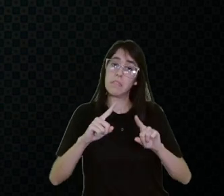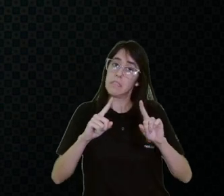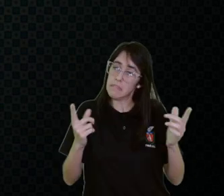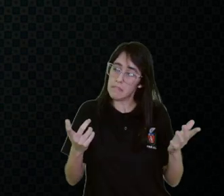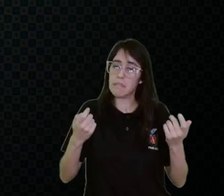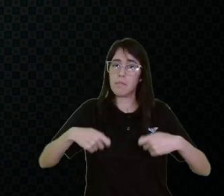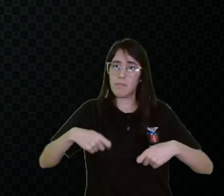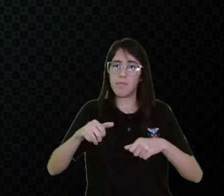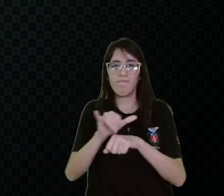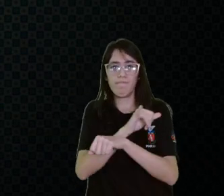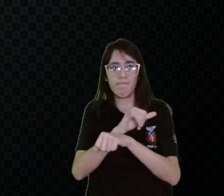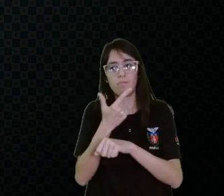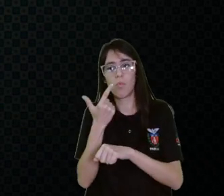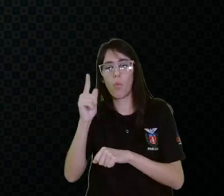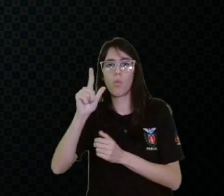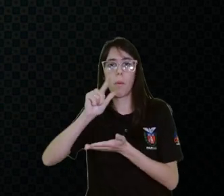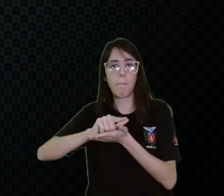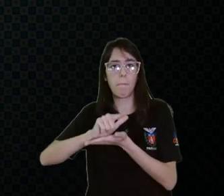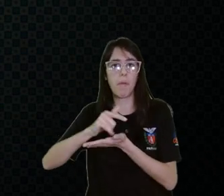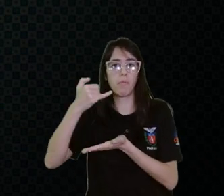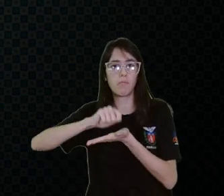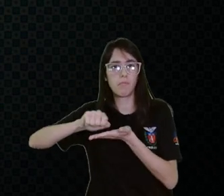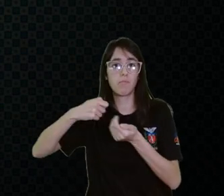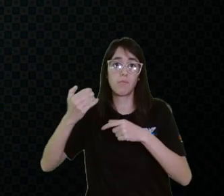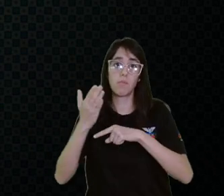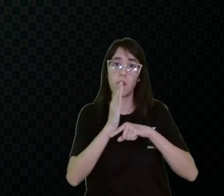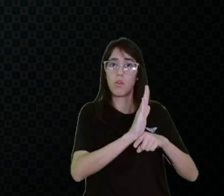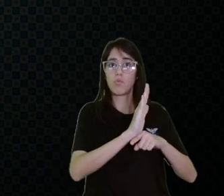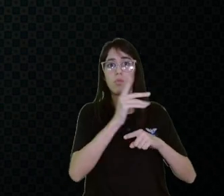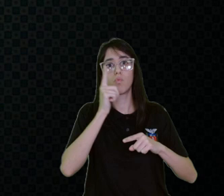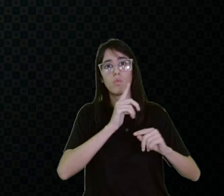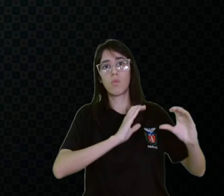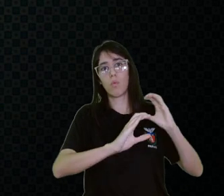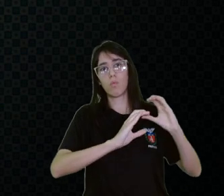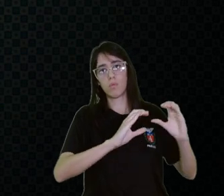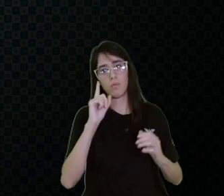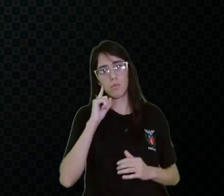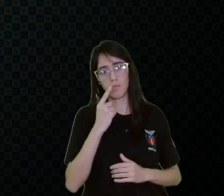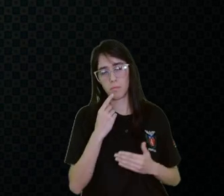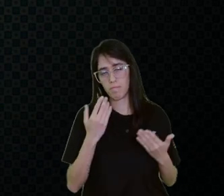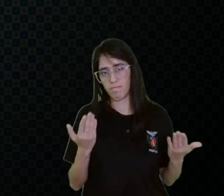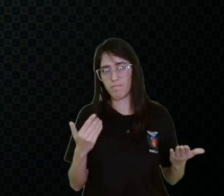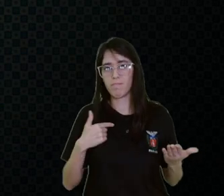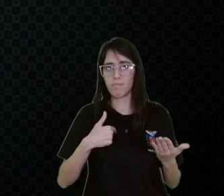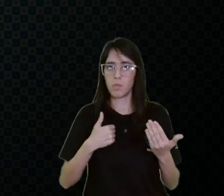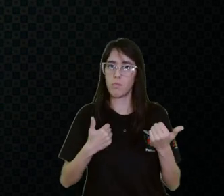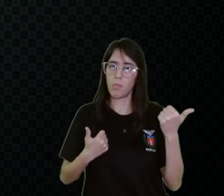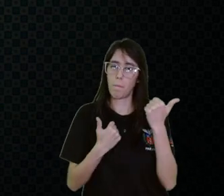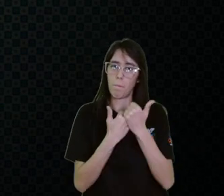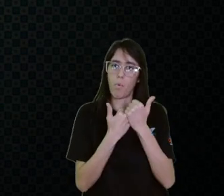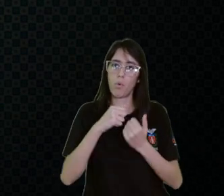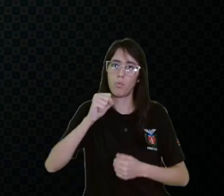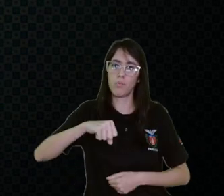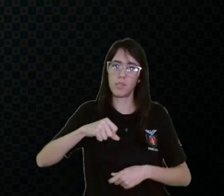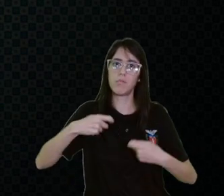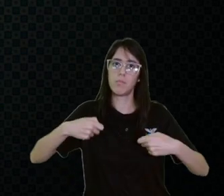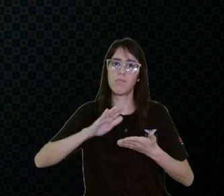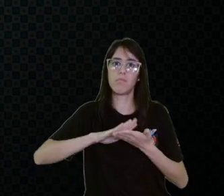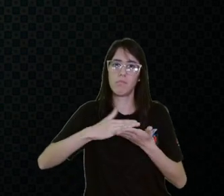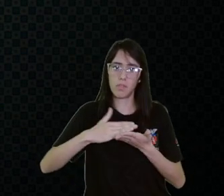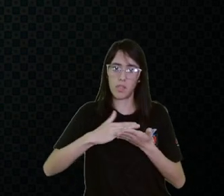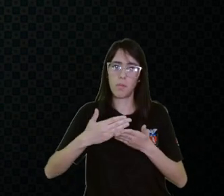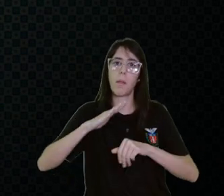e caneta, um outro recurso para somar essa questão de comunicação. Já estou aqui defendendo também a presença de mais